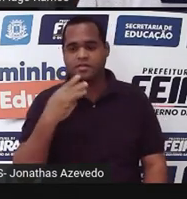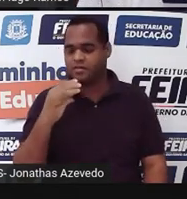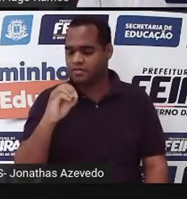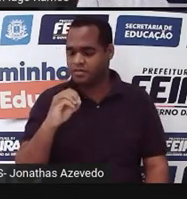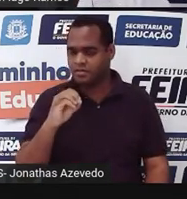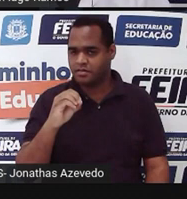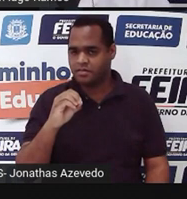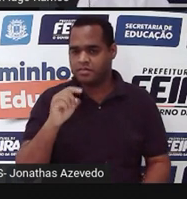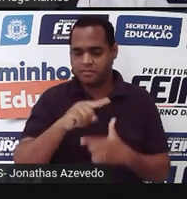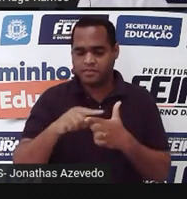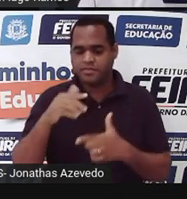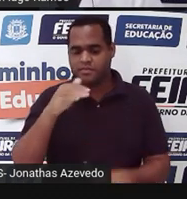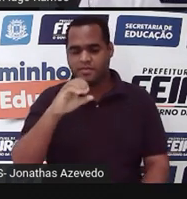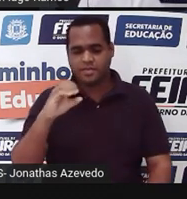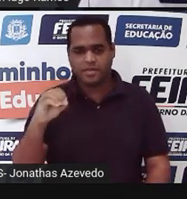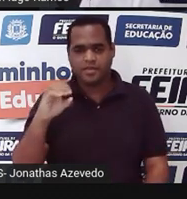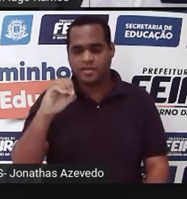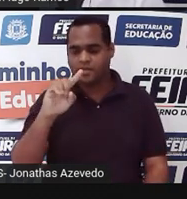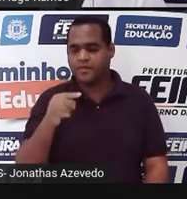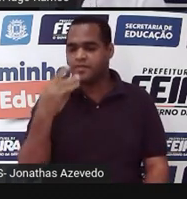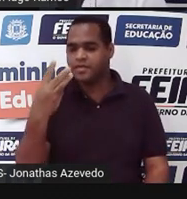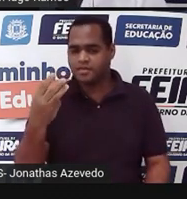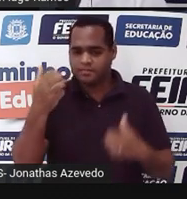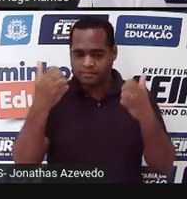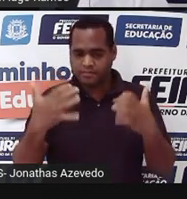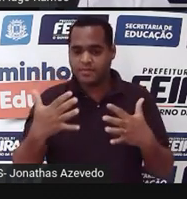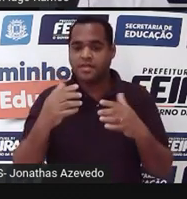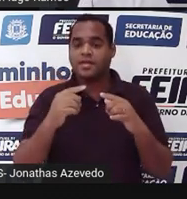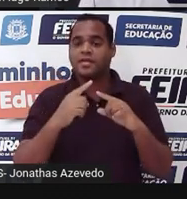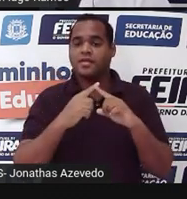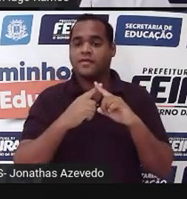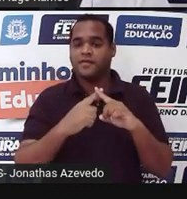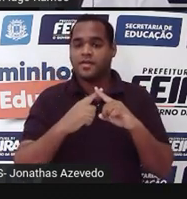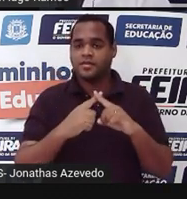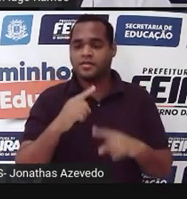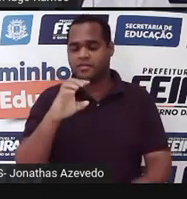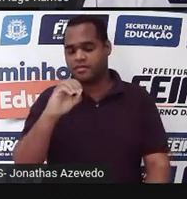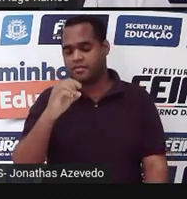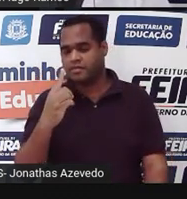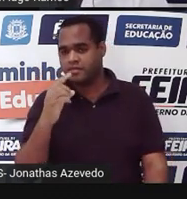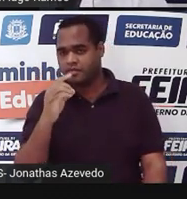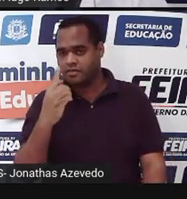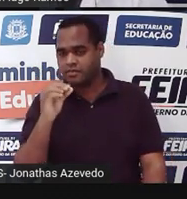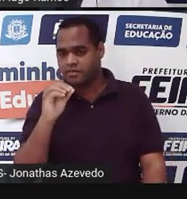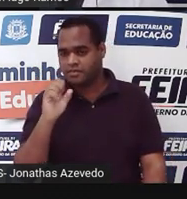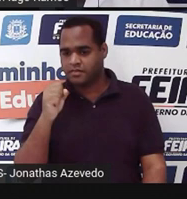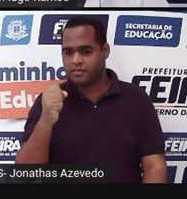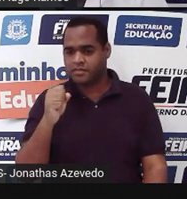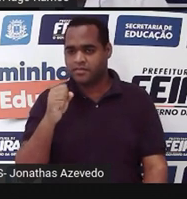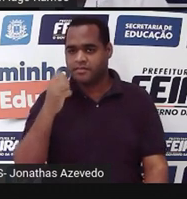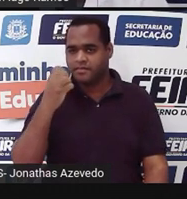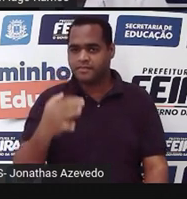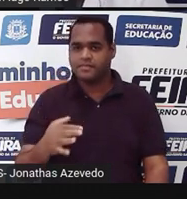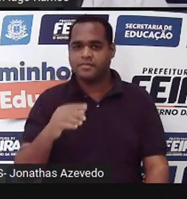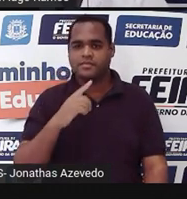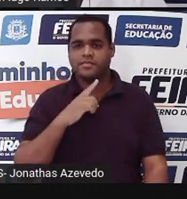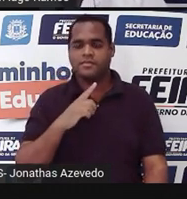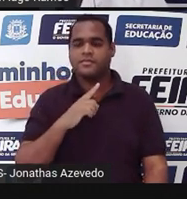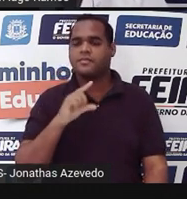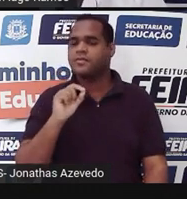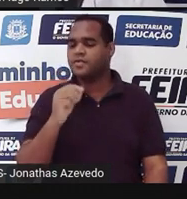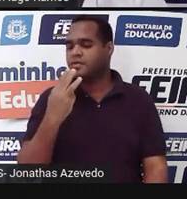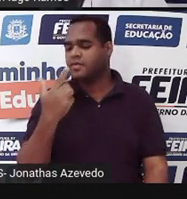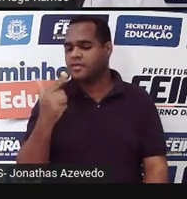dá 0,3, vezes 108. Era a primeira opção de resposta. Era a 32,4,